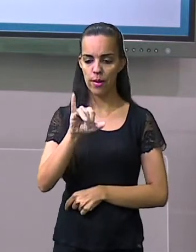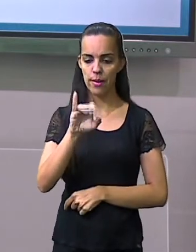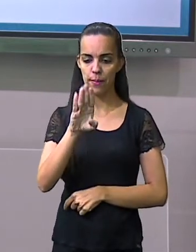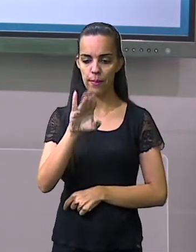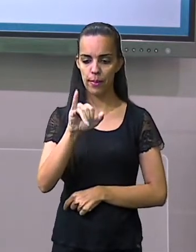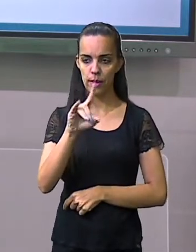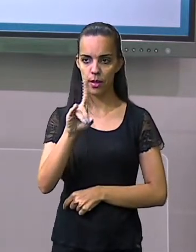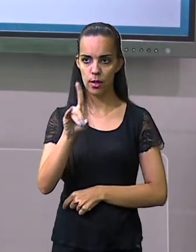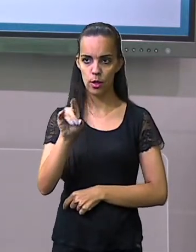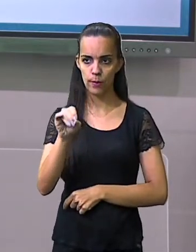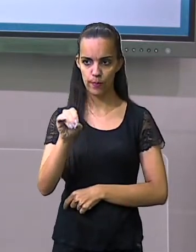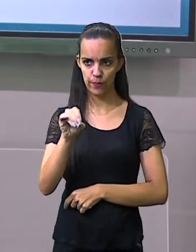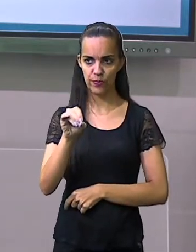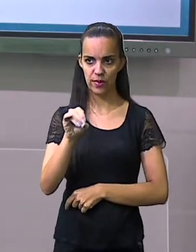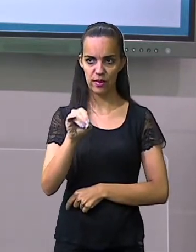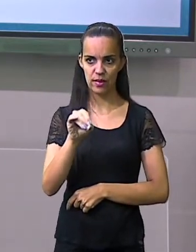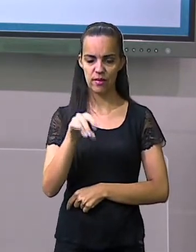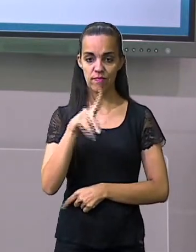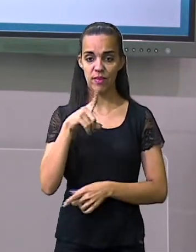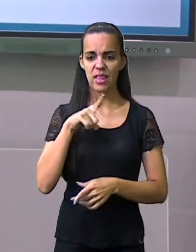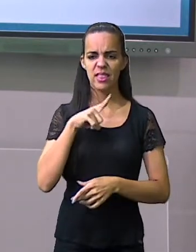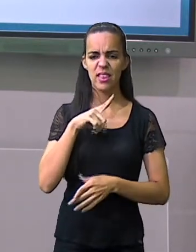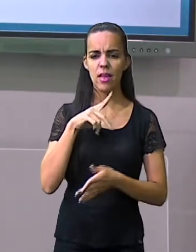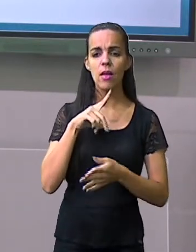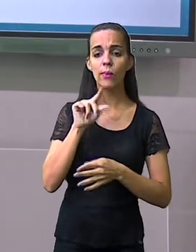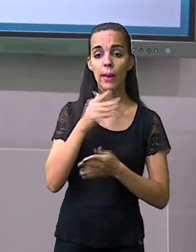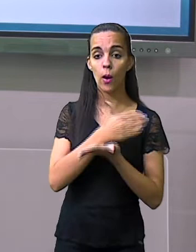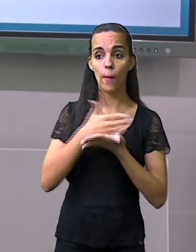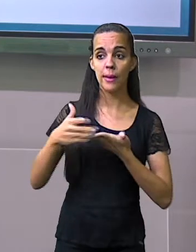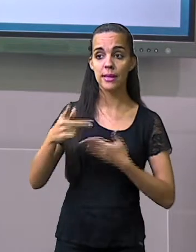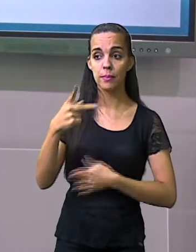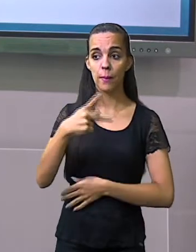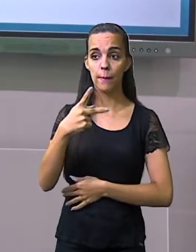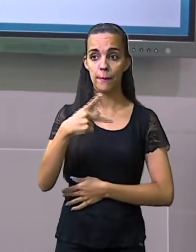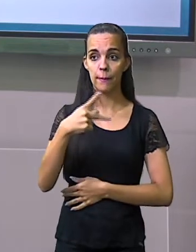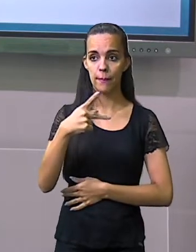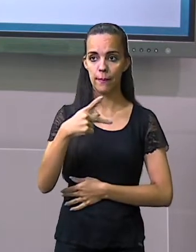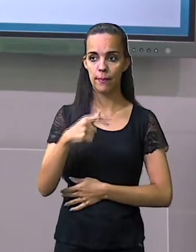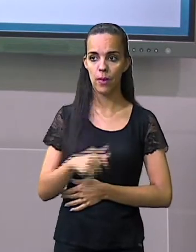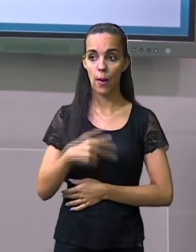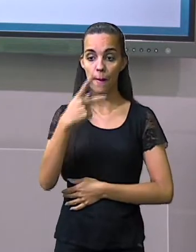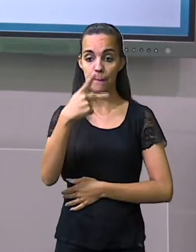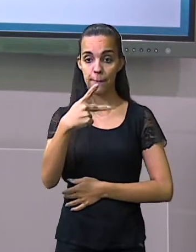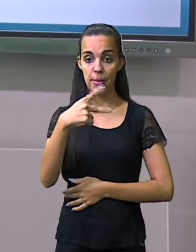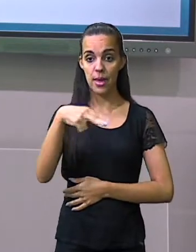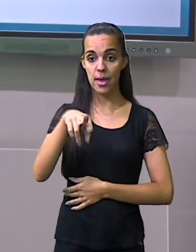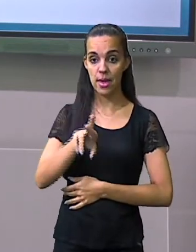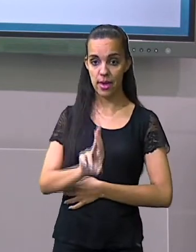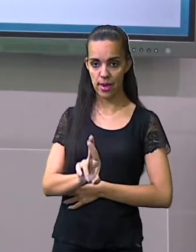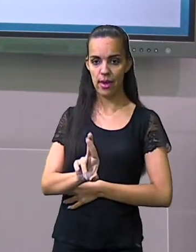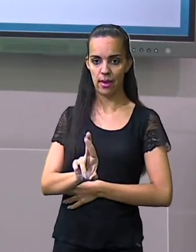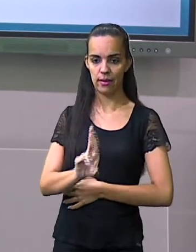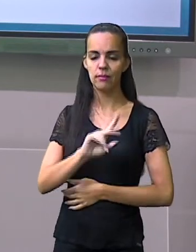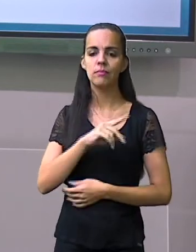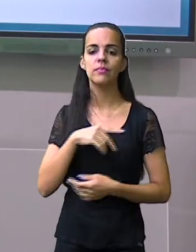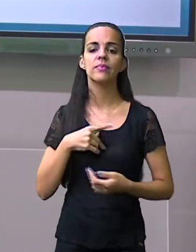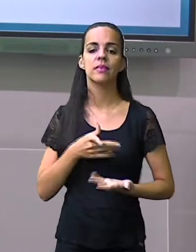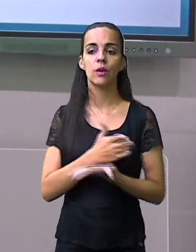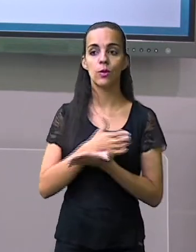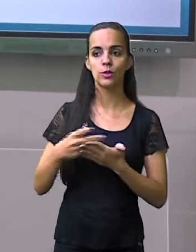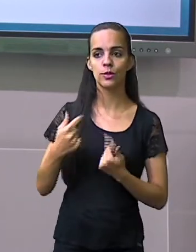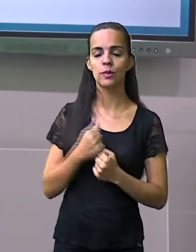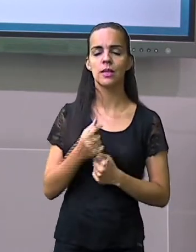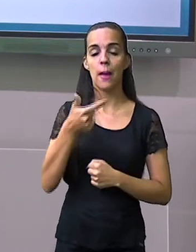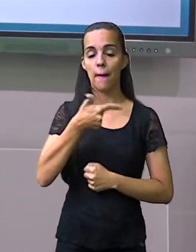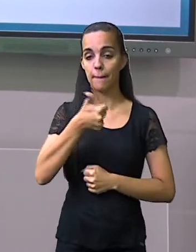Mas, será que é somente o P que está aí? Não. Nós temos o P-R, ó, pró. Então, a primeira